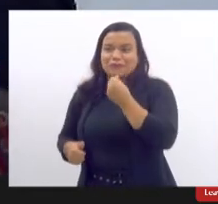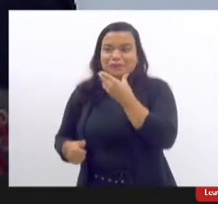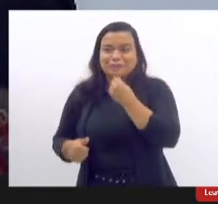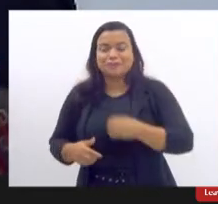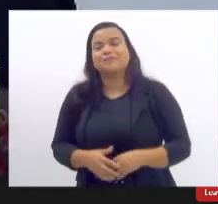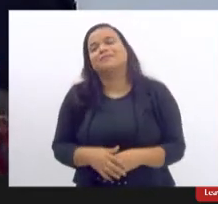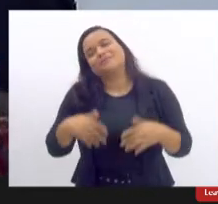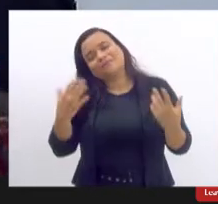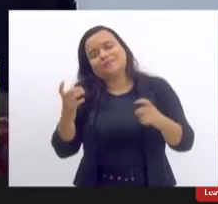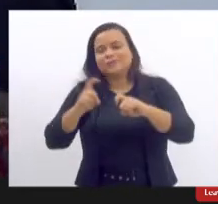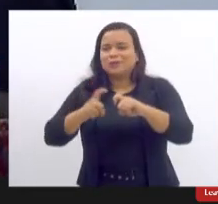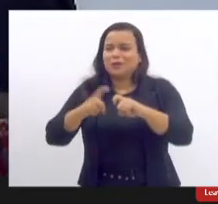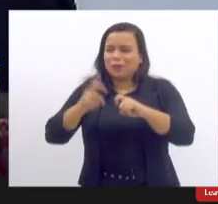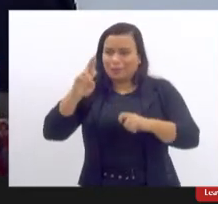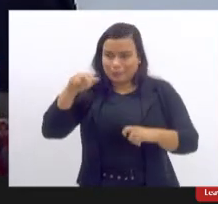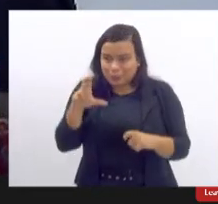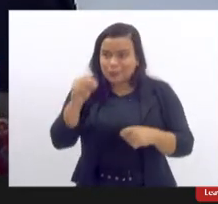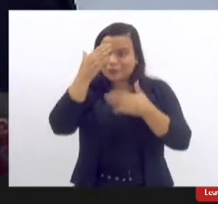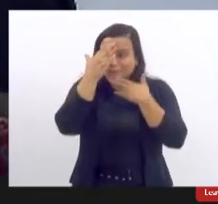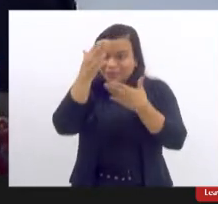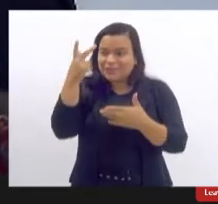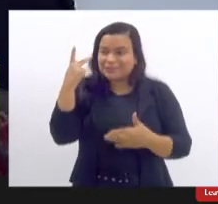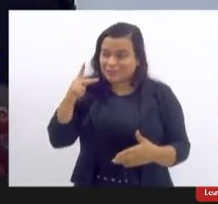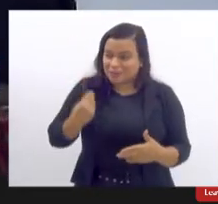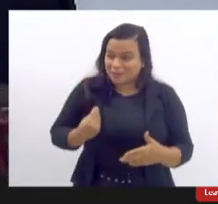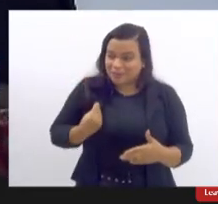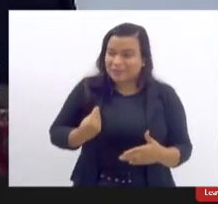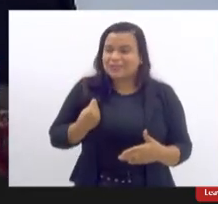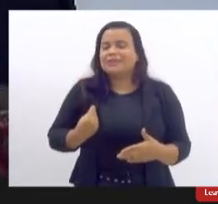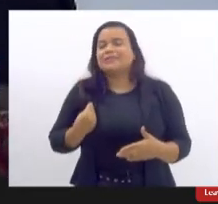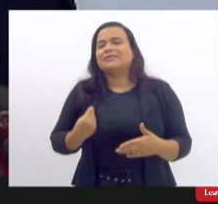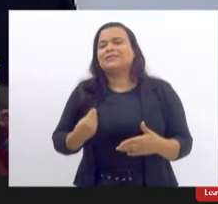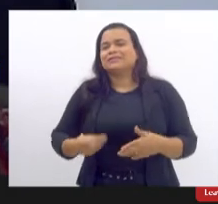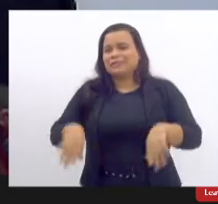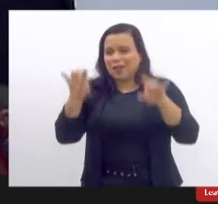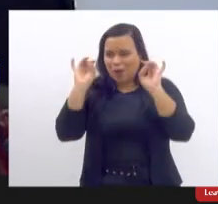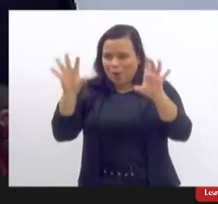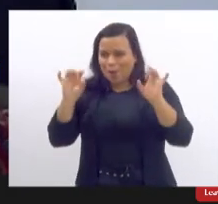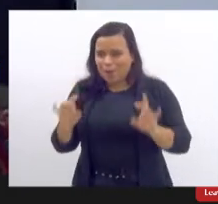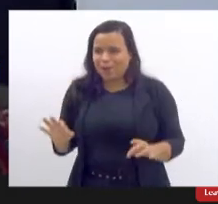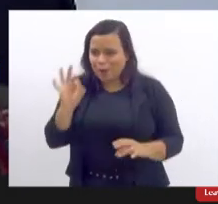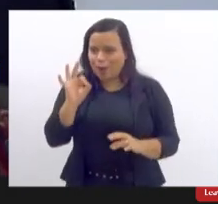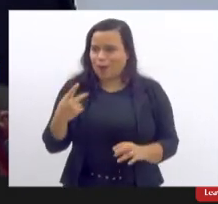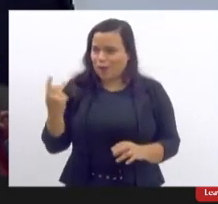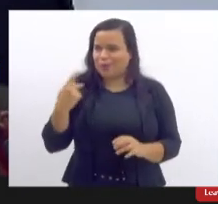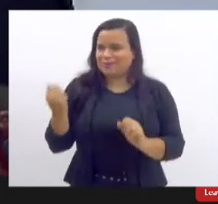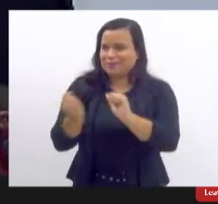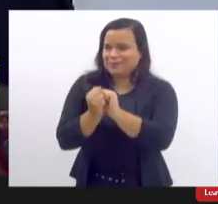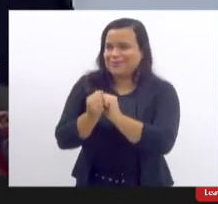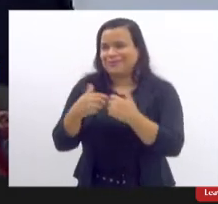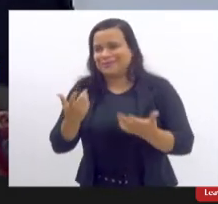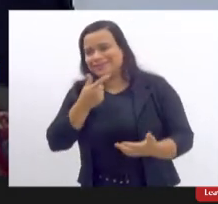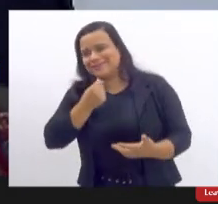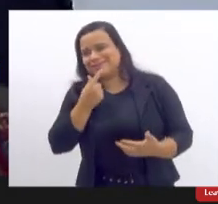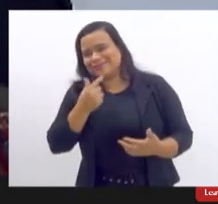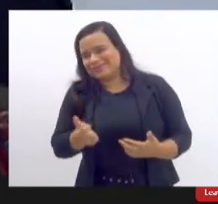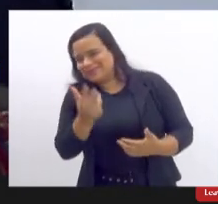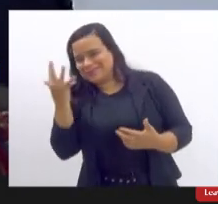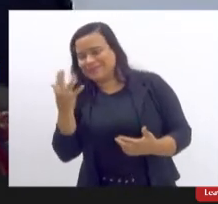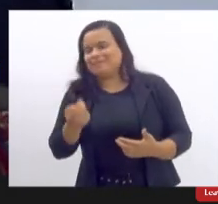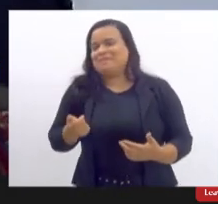doutor Bruno obrigado aqui pela presença por cumprir a cota a cota masculina aqui